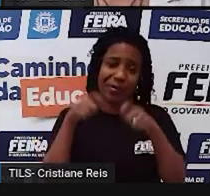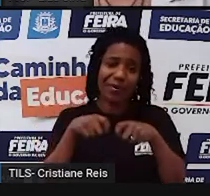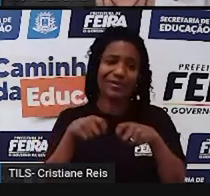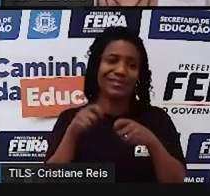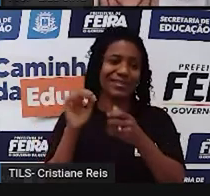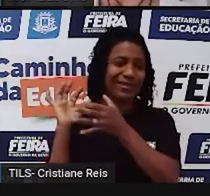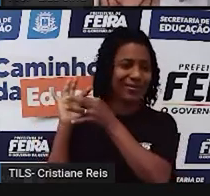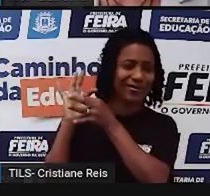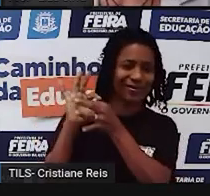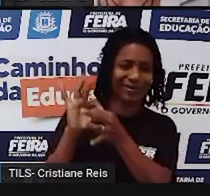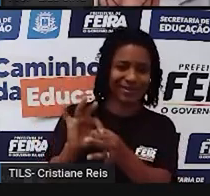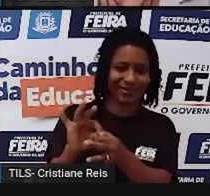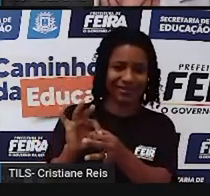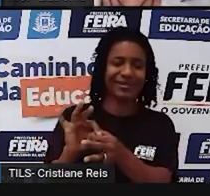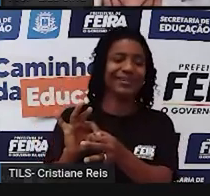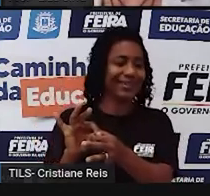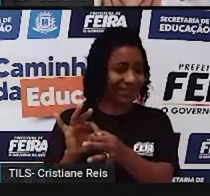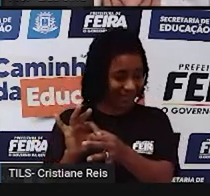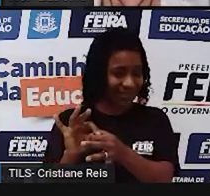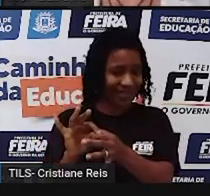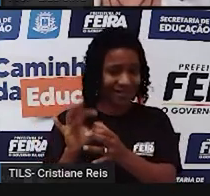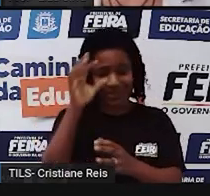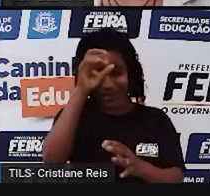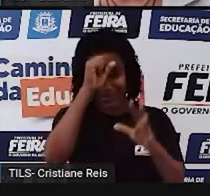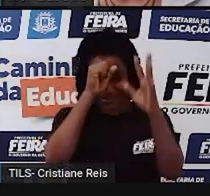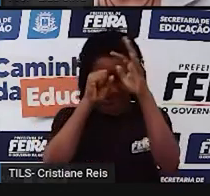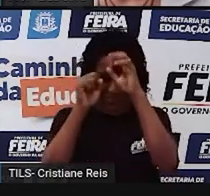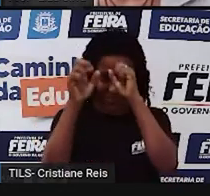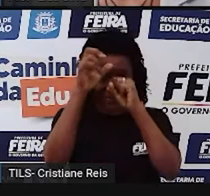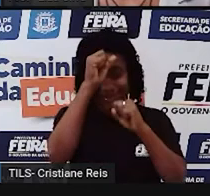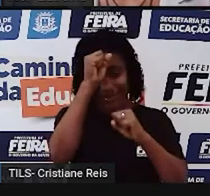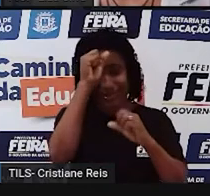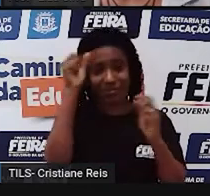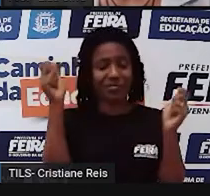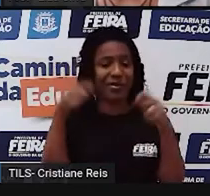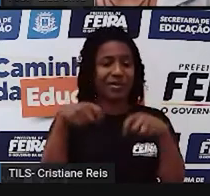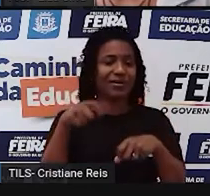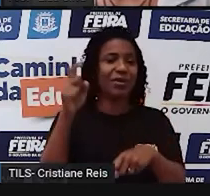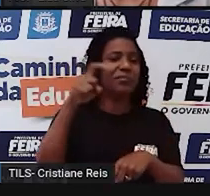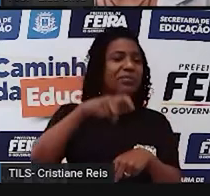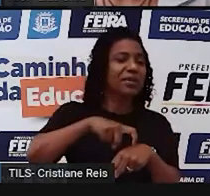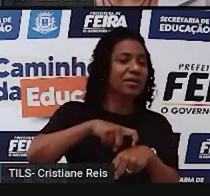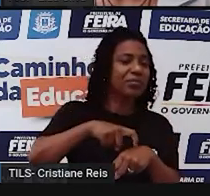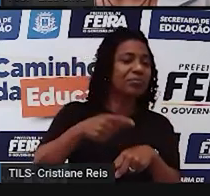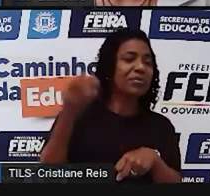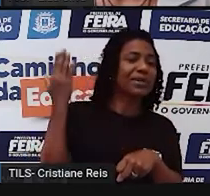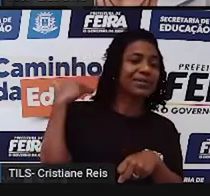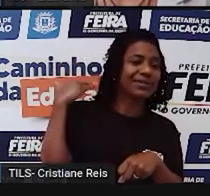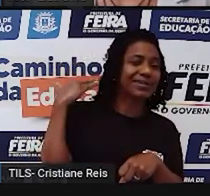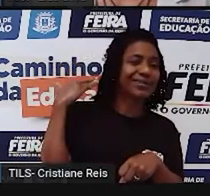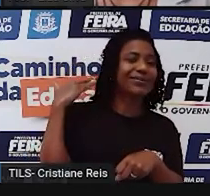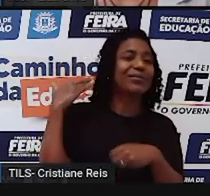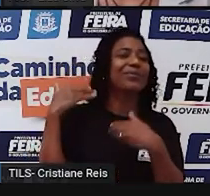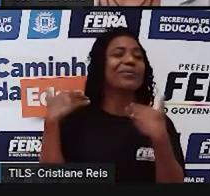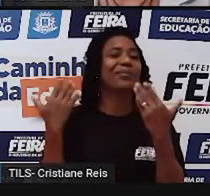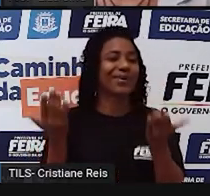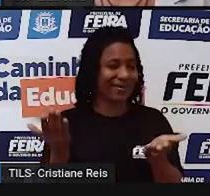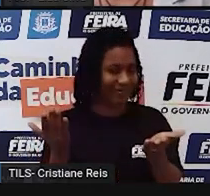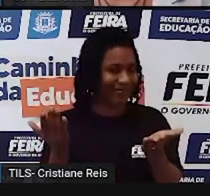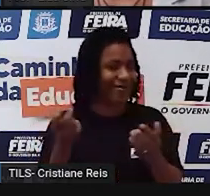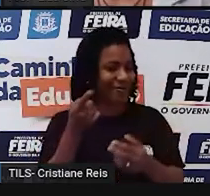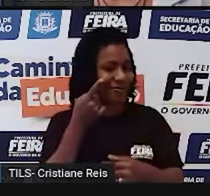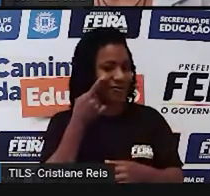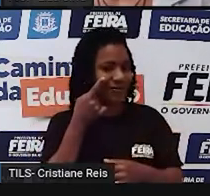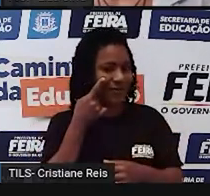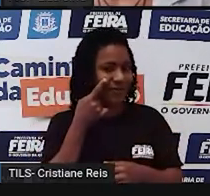Justamente para quê? Para expressar o tempo que a ação ocorreu. Então vejamos. No